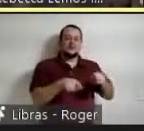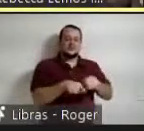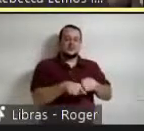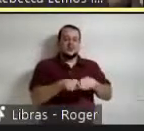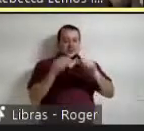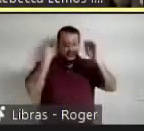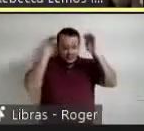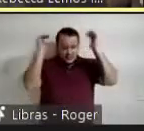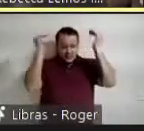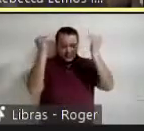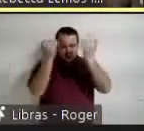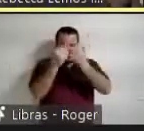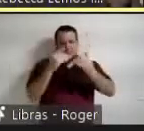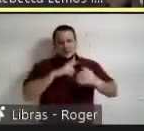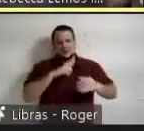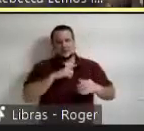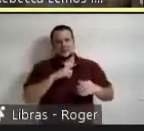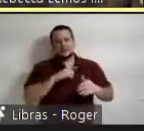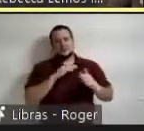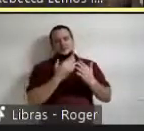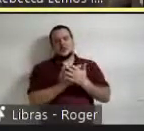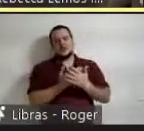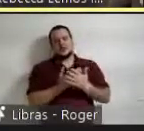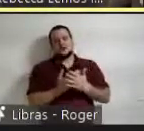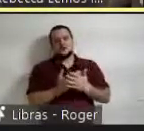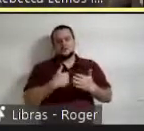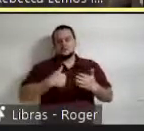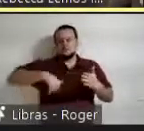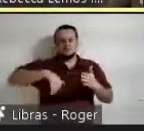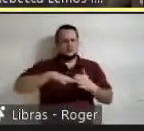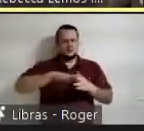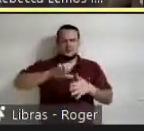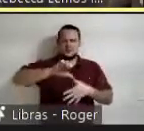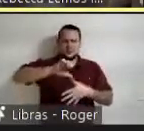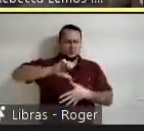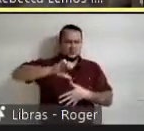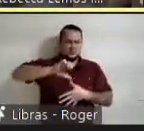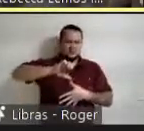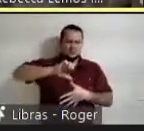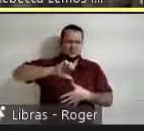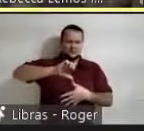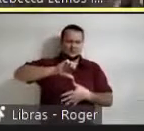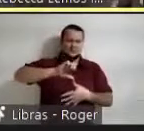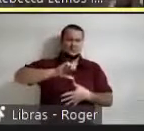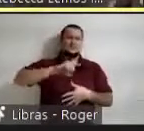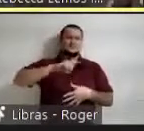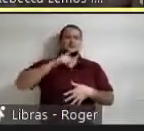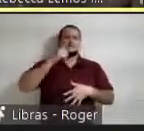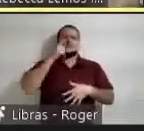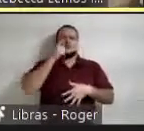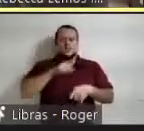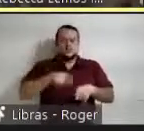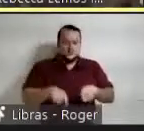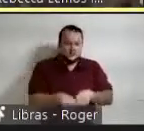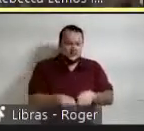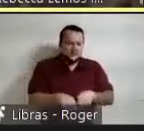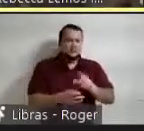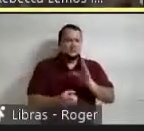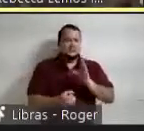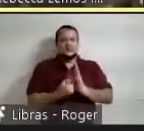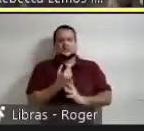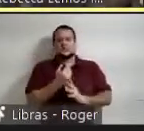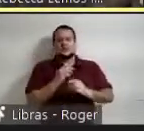alunos de toda América Latina a gente conseguiu produzir uma série sobre estudos